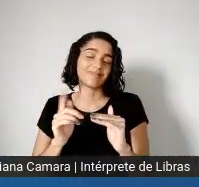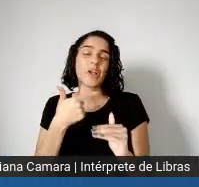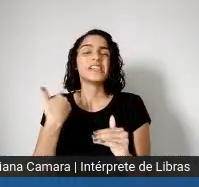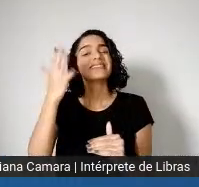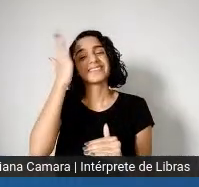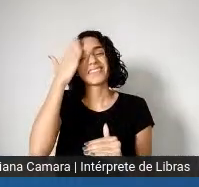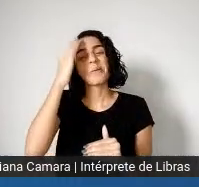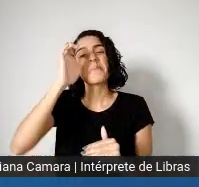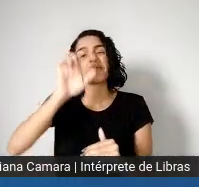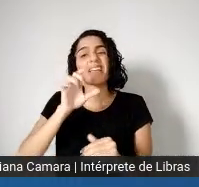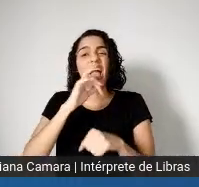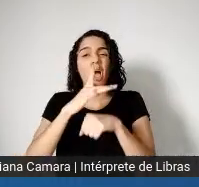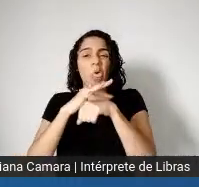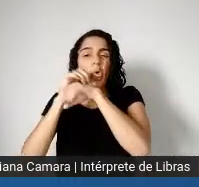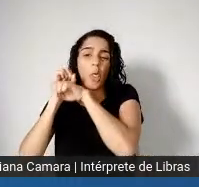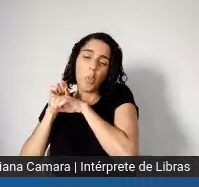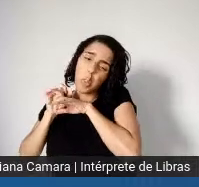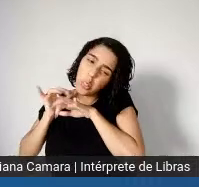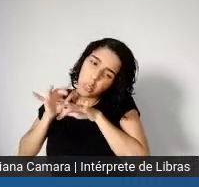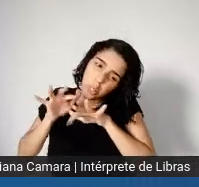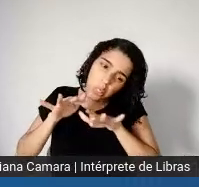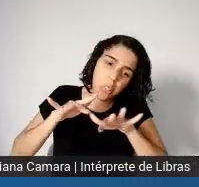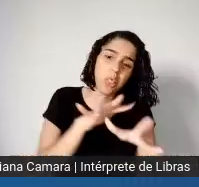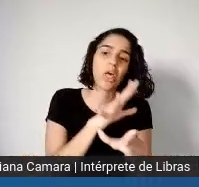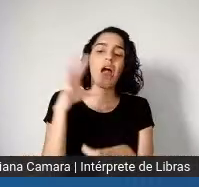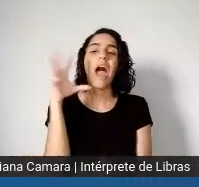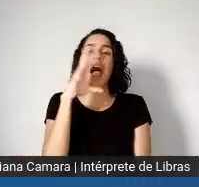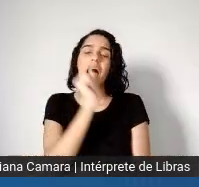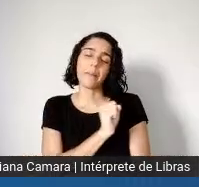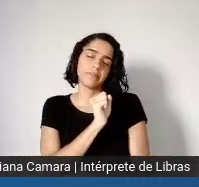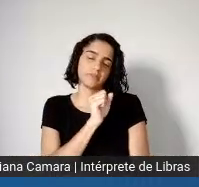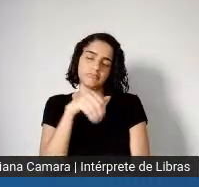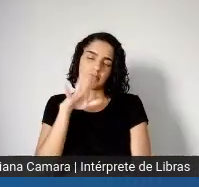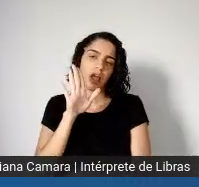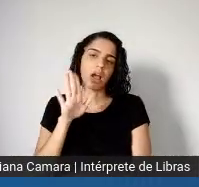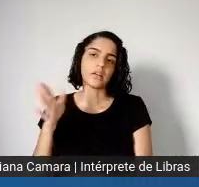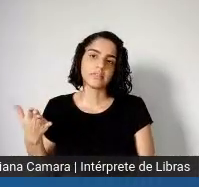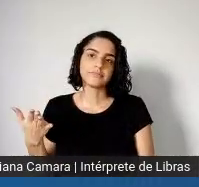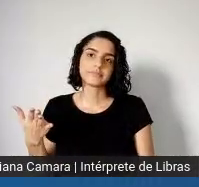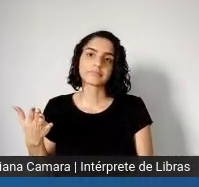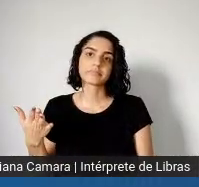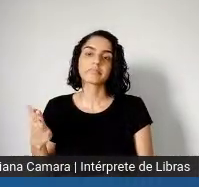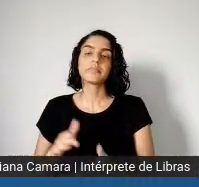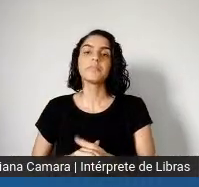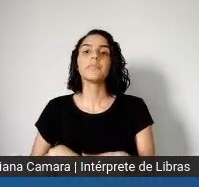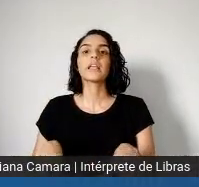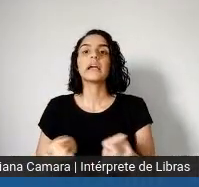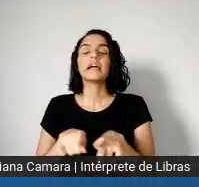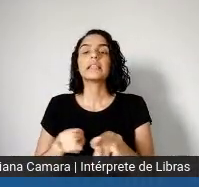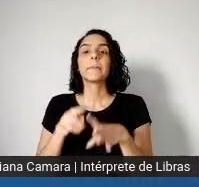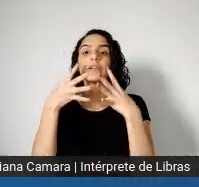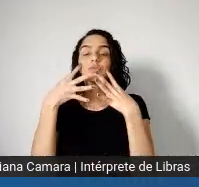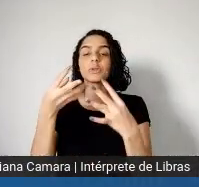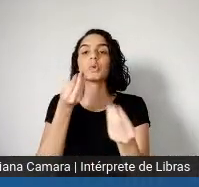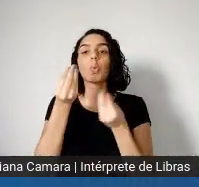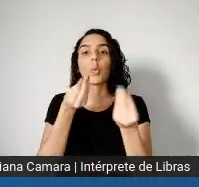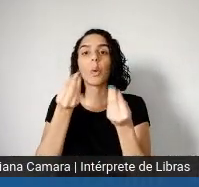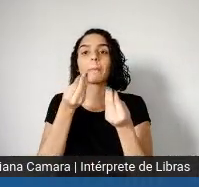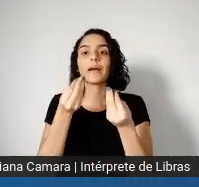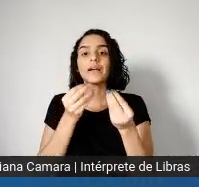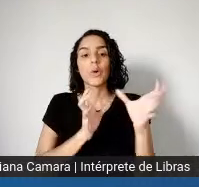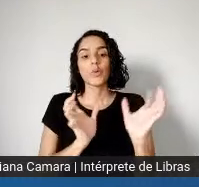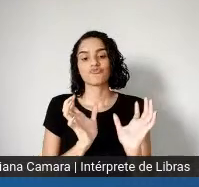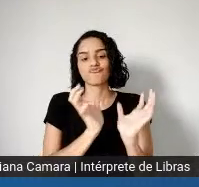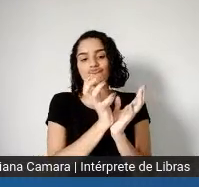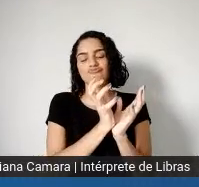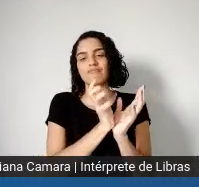do, do vírus se dá muito mais rapidamente. Ela se expressa, né, em grupos muito mais, com